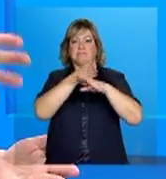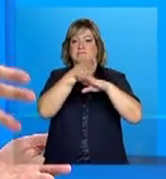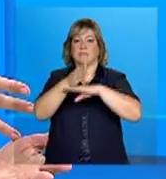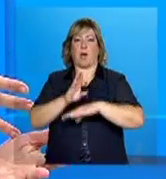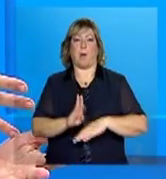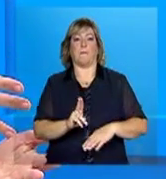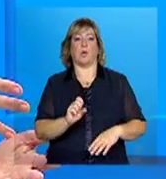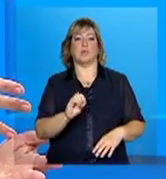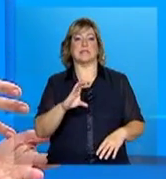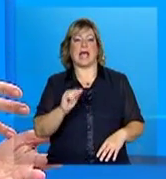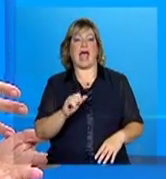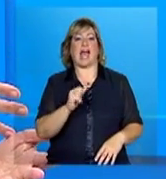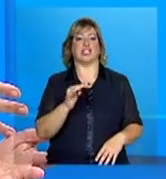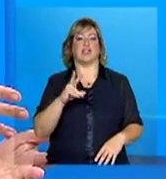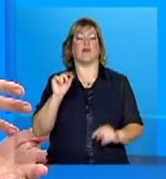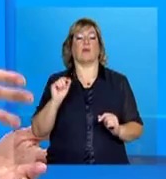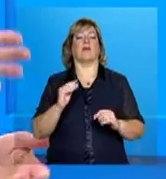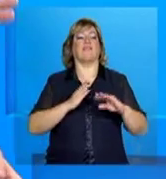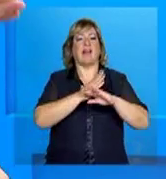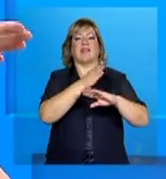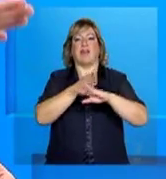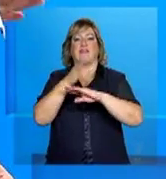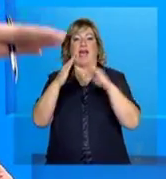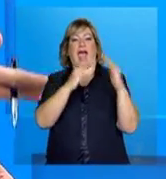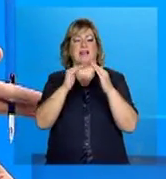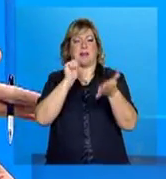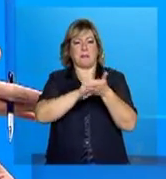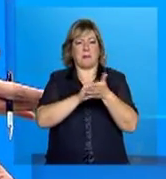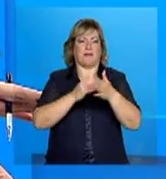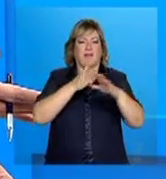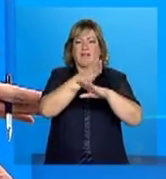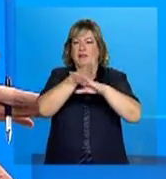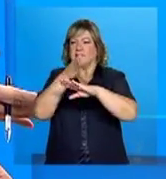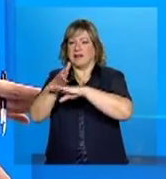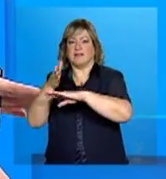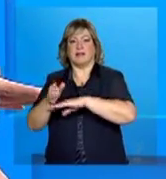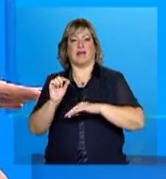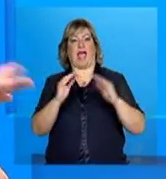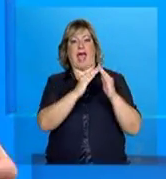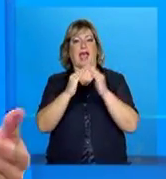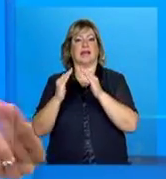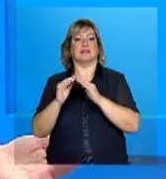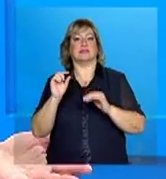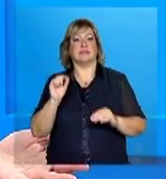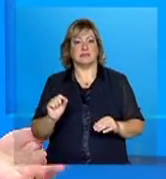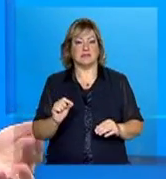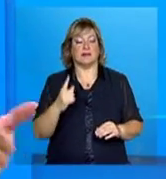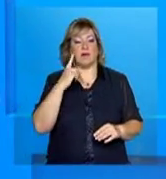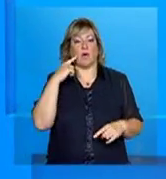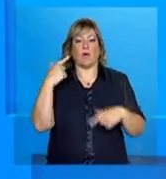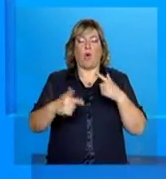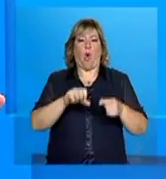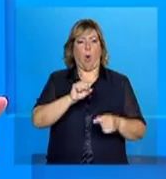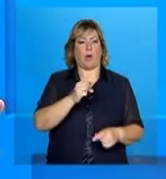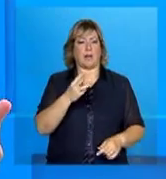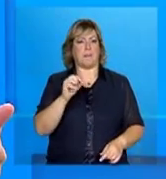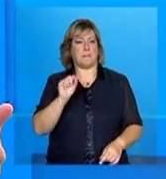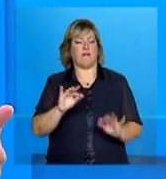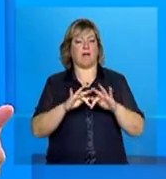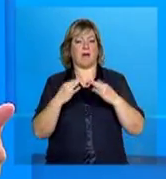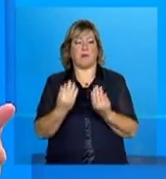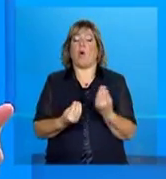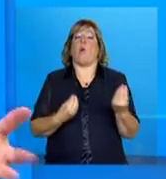só nesse período, desde julho, né? 830 mil famílias. Quais estratégias vocês ainda estão